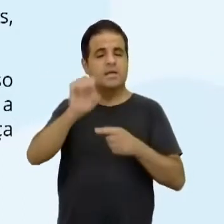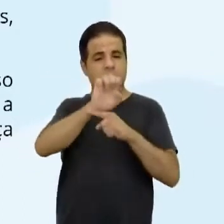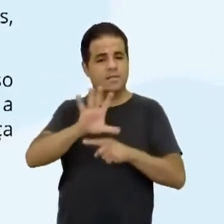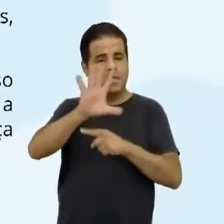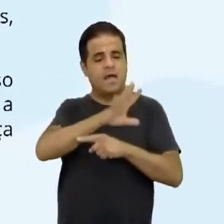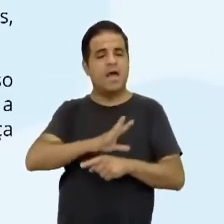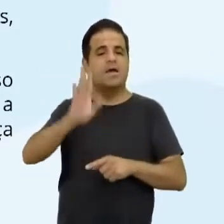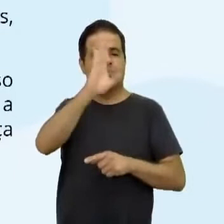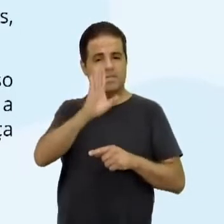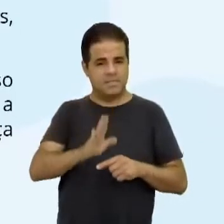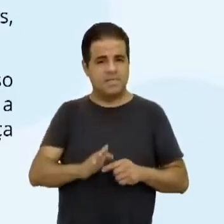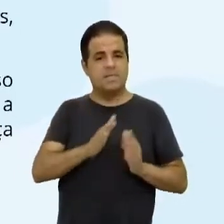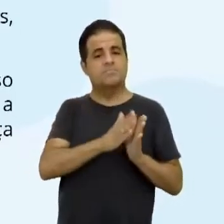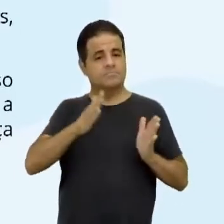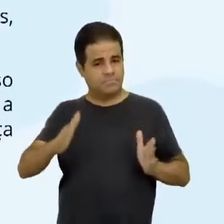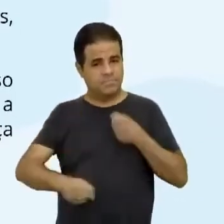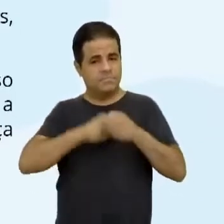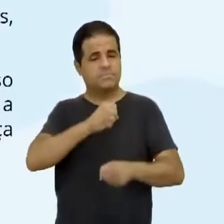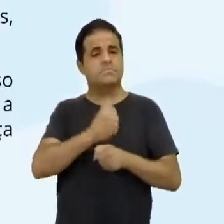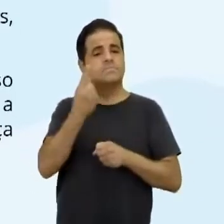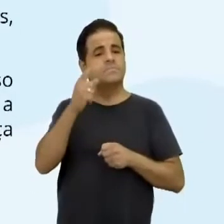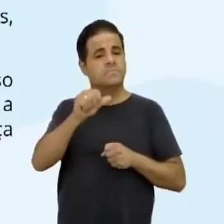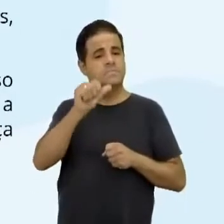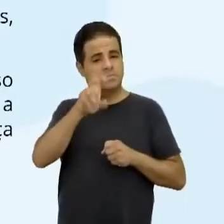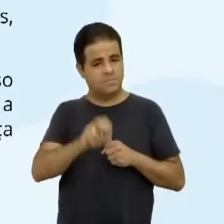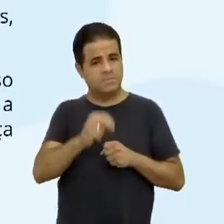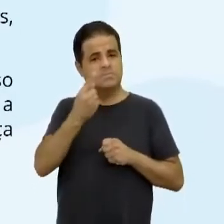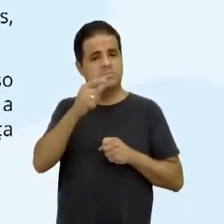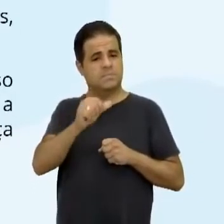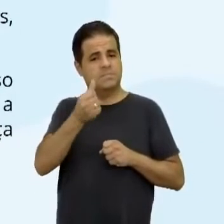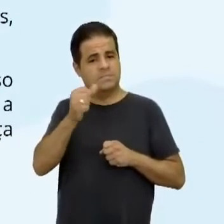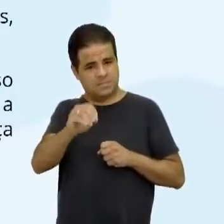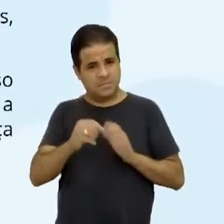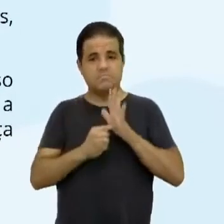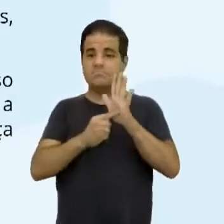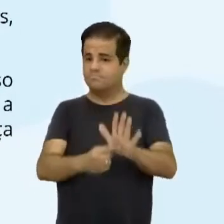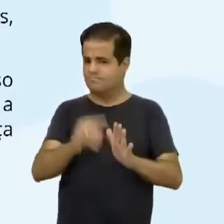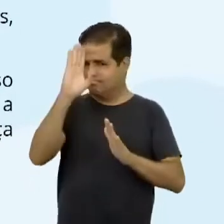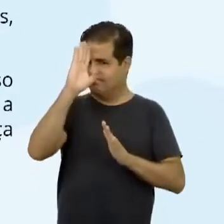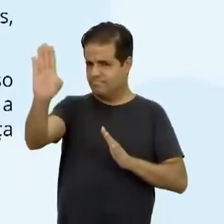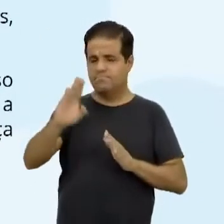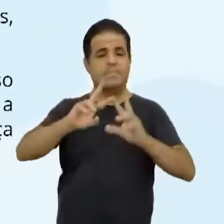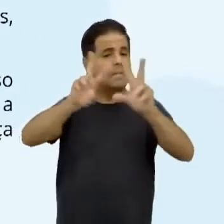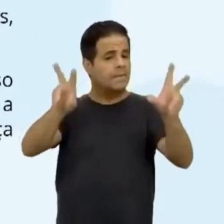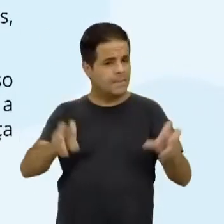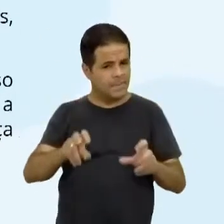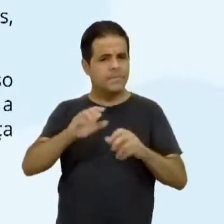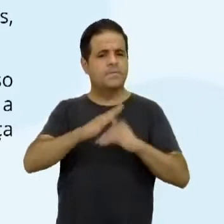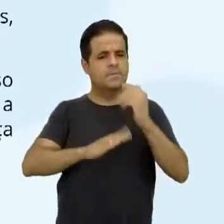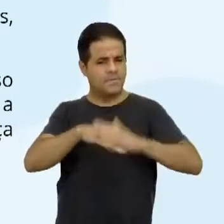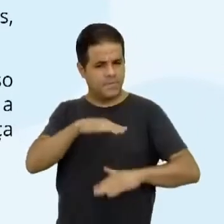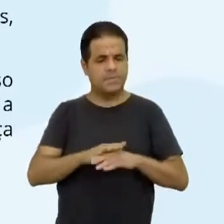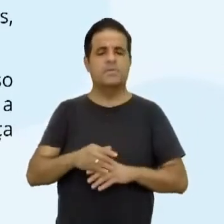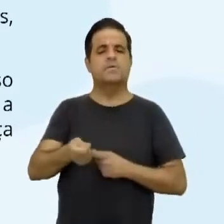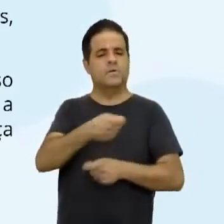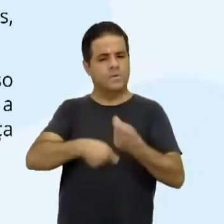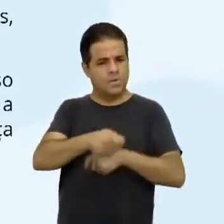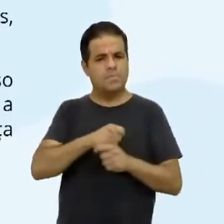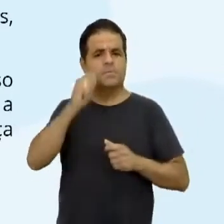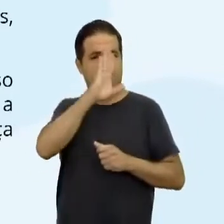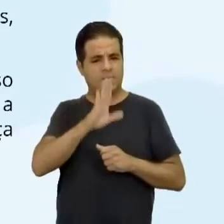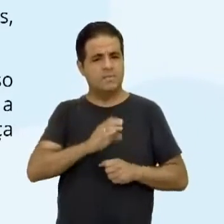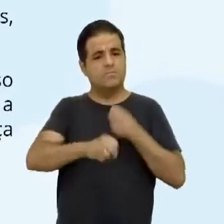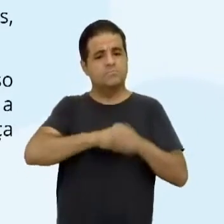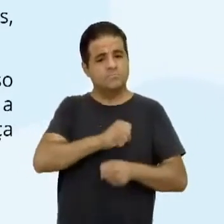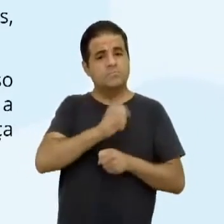brasileiro nas décadas de 50 e 60, apontar as principais questões sociais e econômicas do Brasil nas